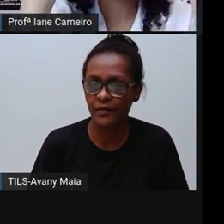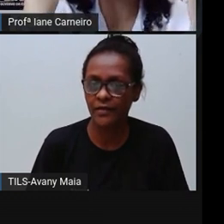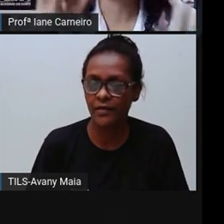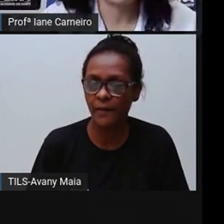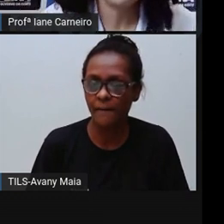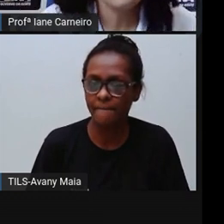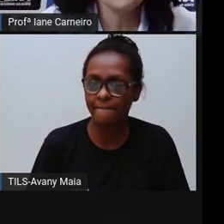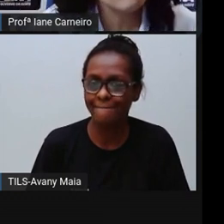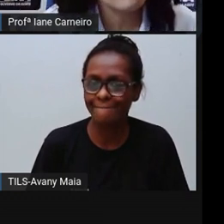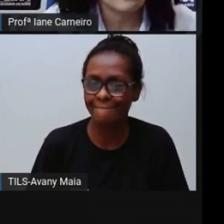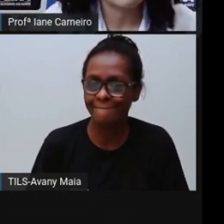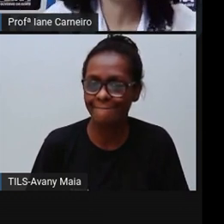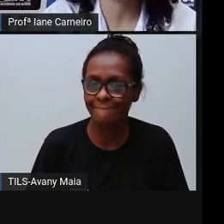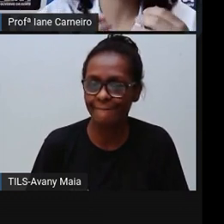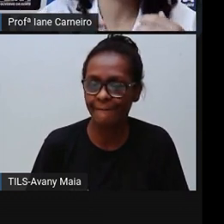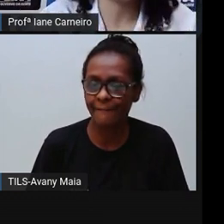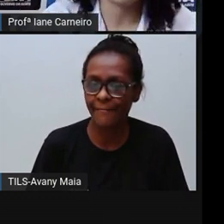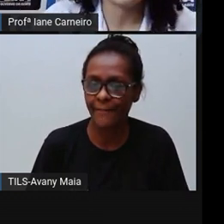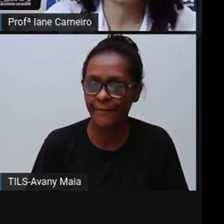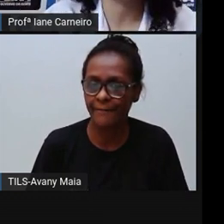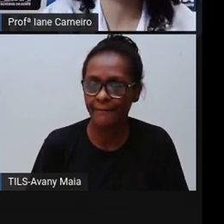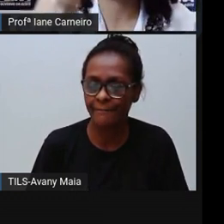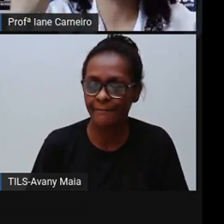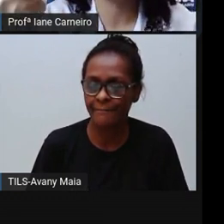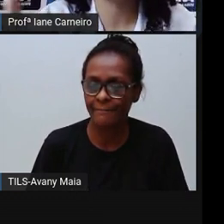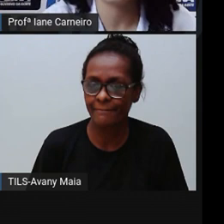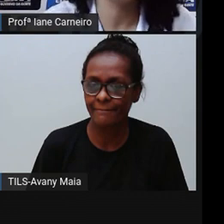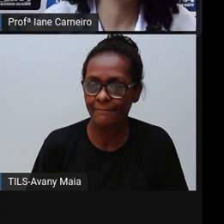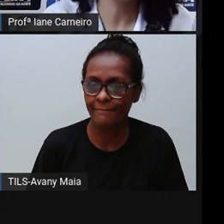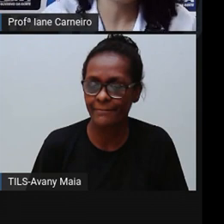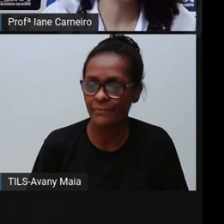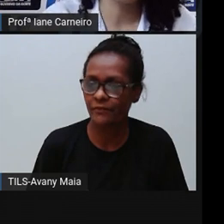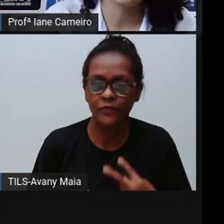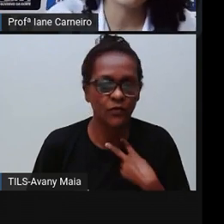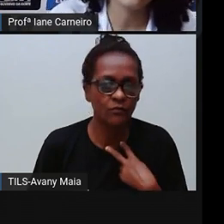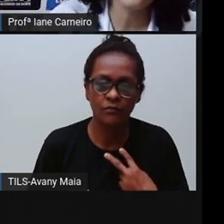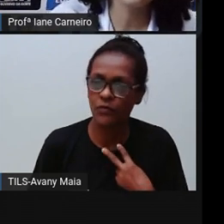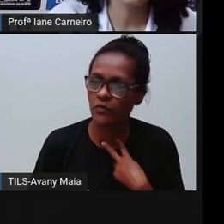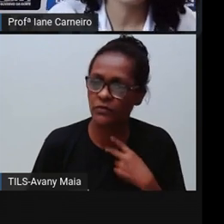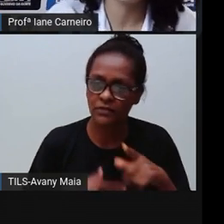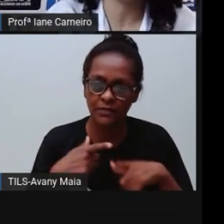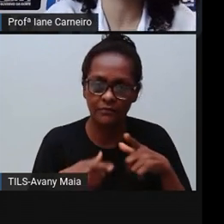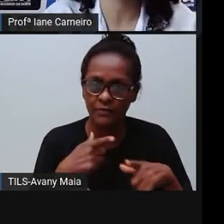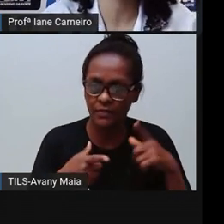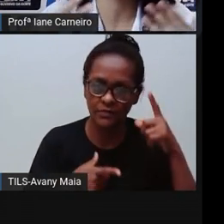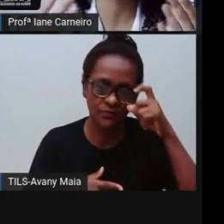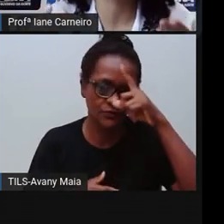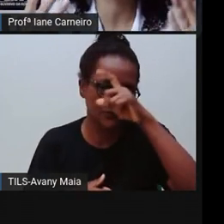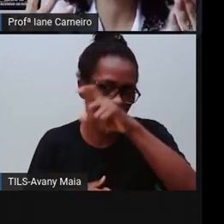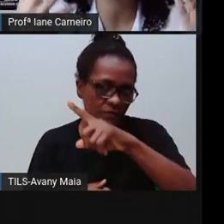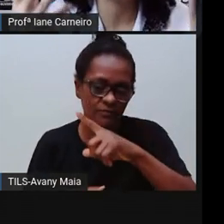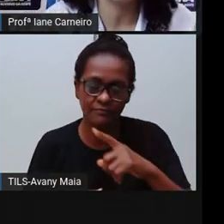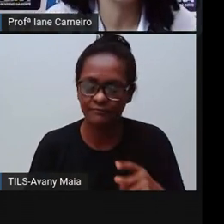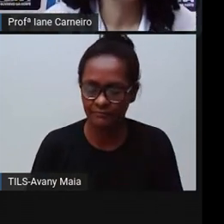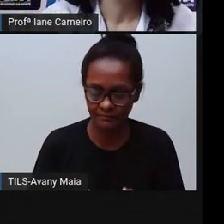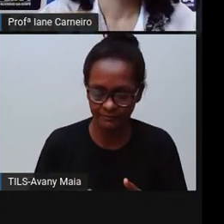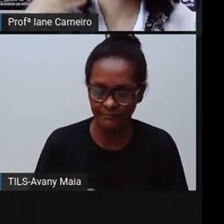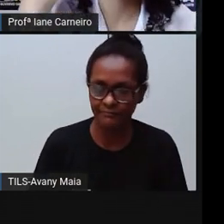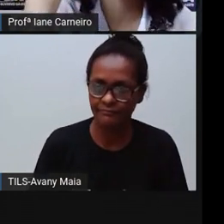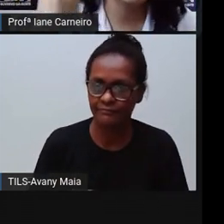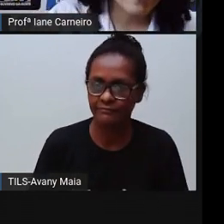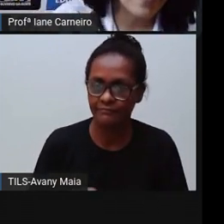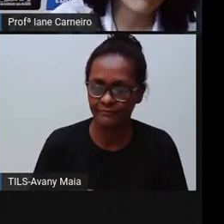deixar de estudar, para ir trabalhar, para ir pegar no pesado, não pode de jeito nenhum, né? A criança precisa ter esse tempo